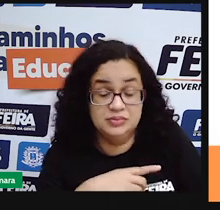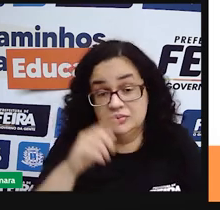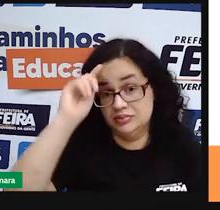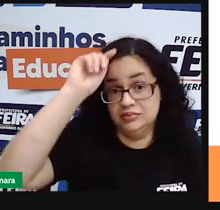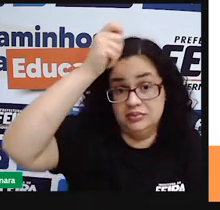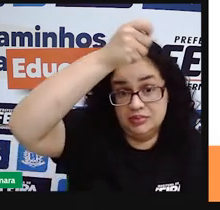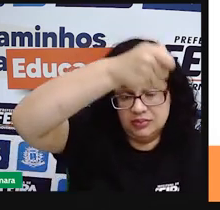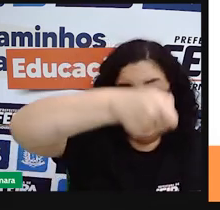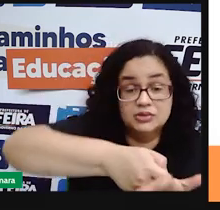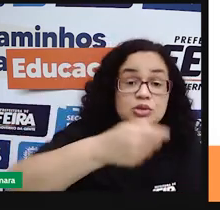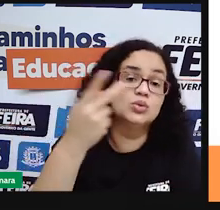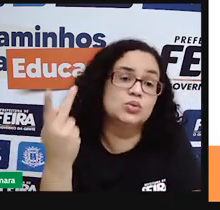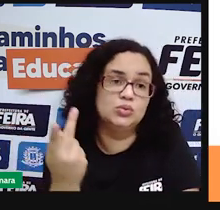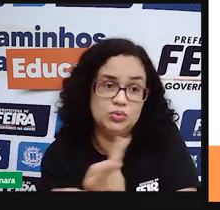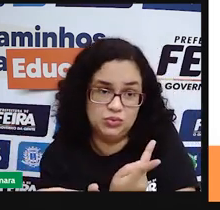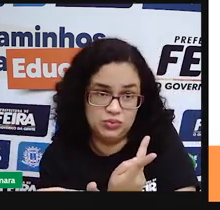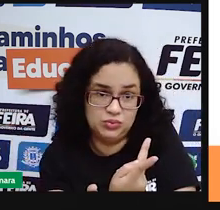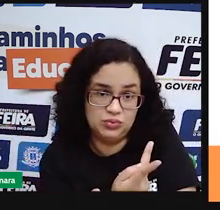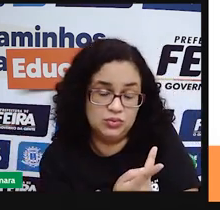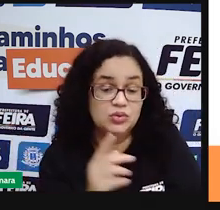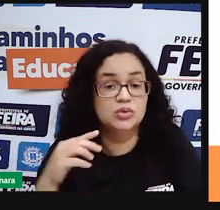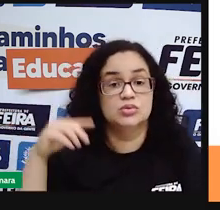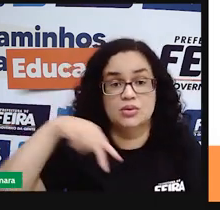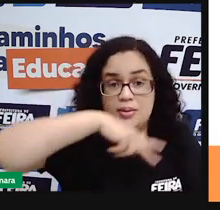acontecimentos do nosso país.